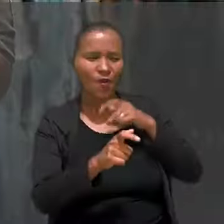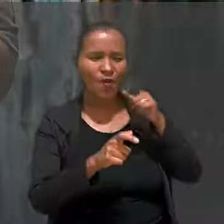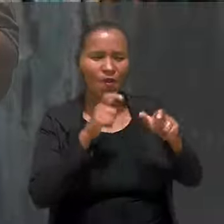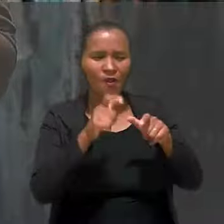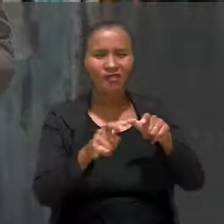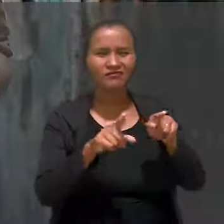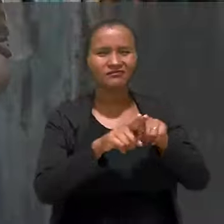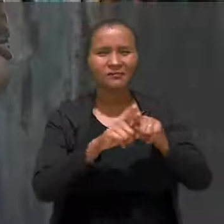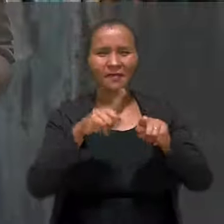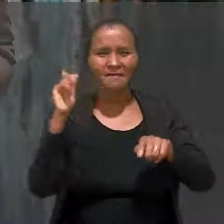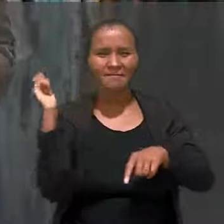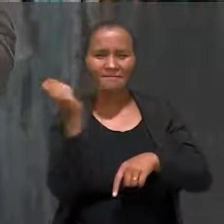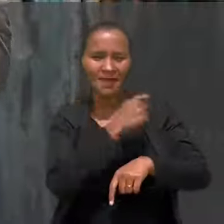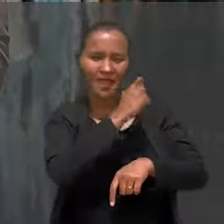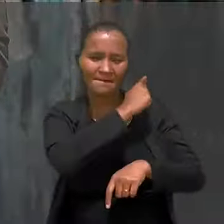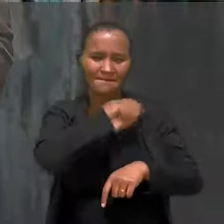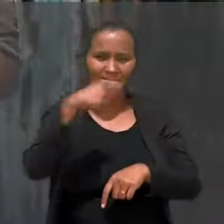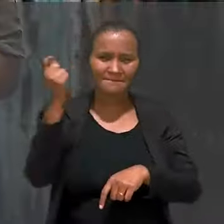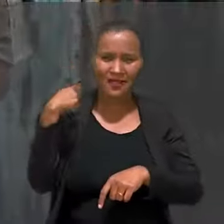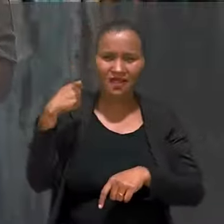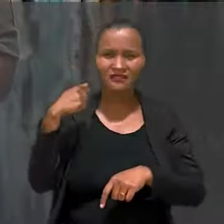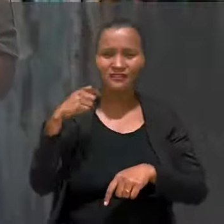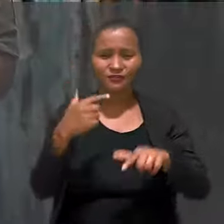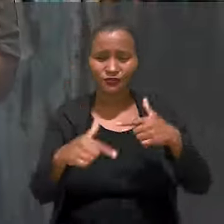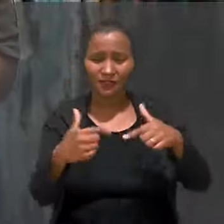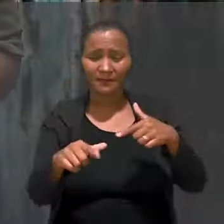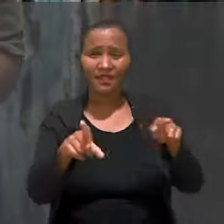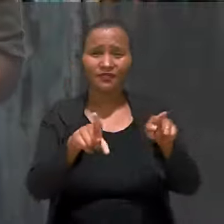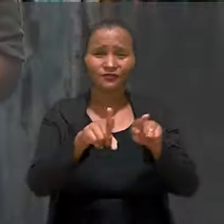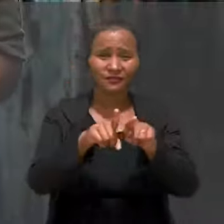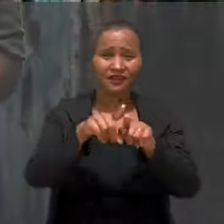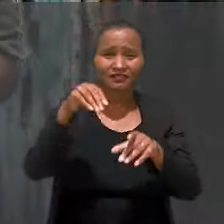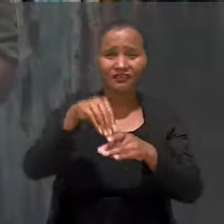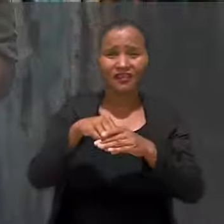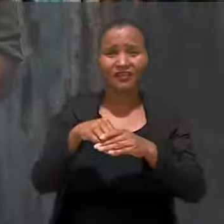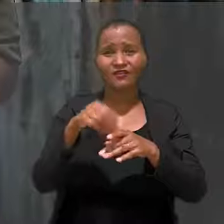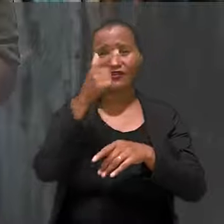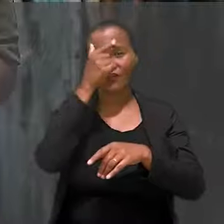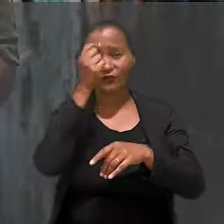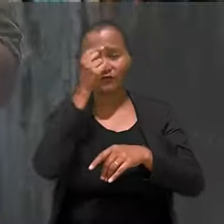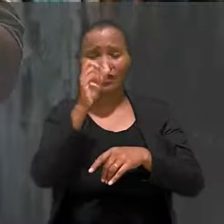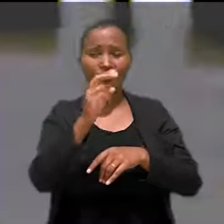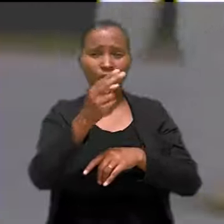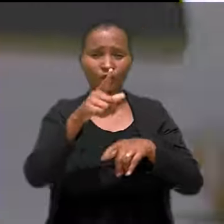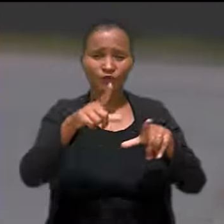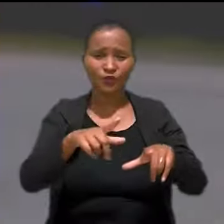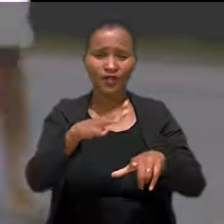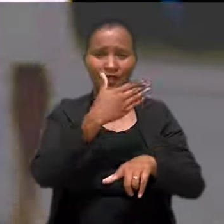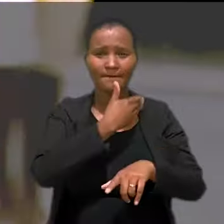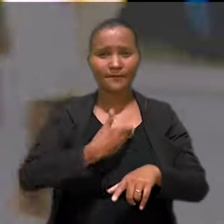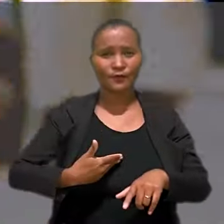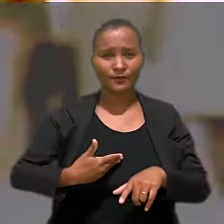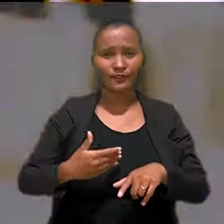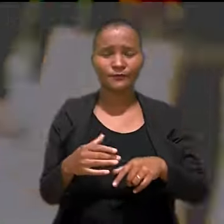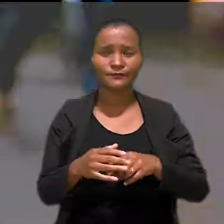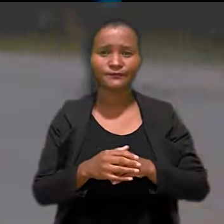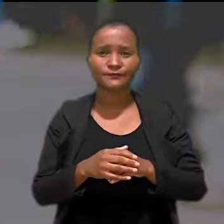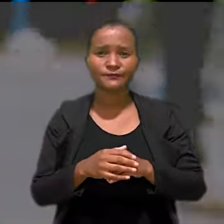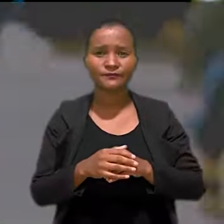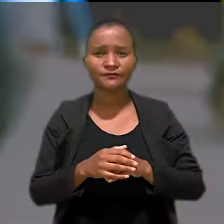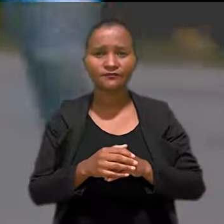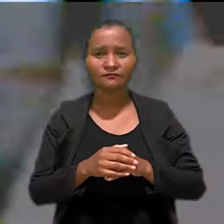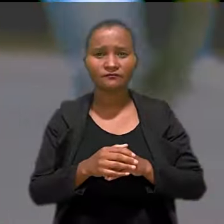ataques como ofensas verbais e agressões físicas no trabalho, nas universidades ou em espaços públicos.